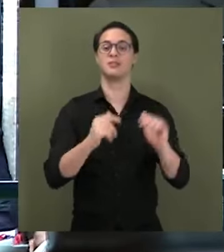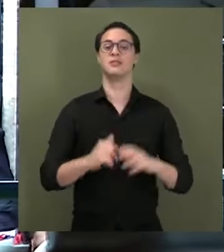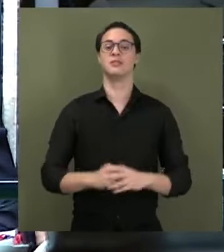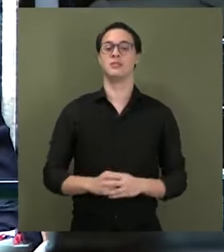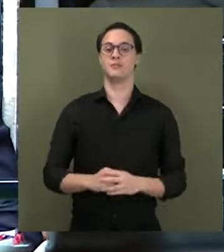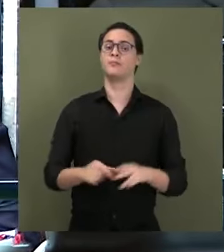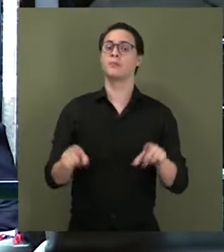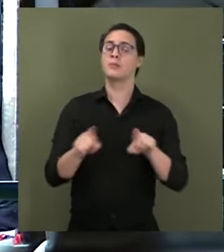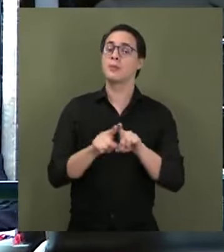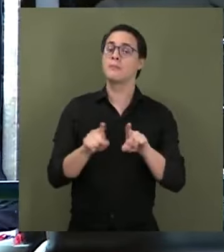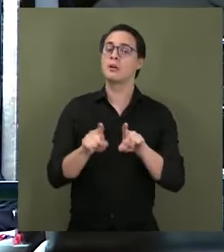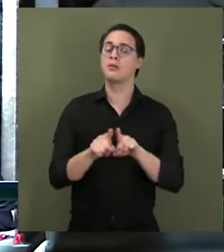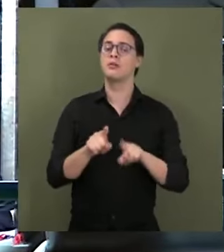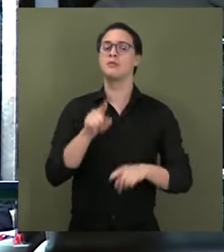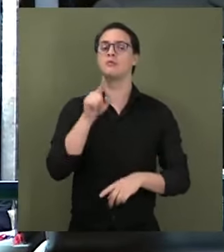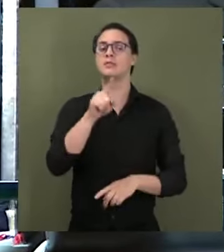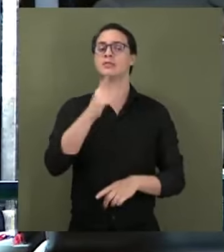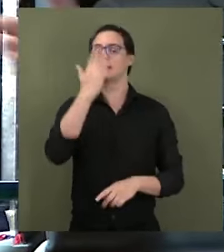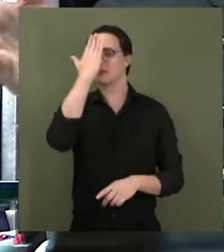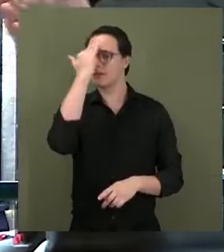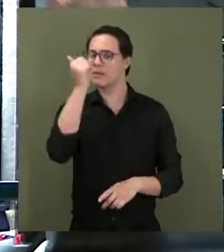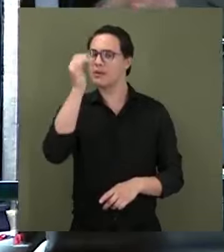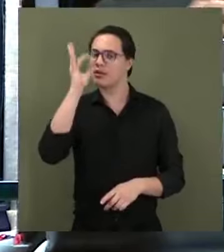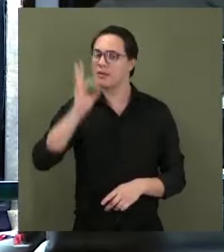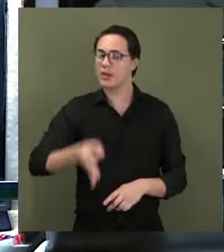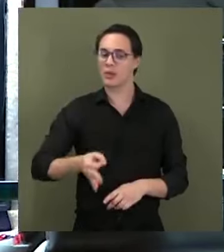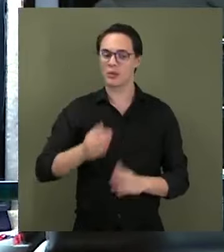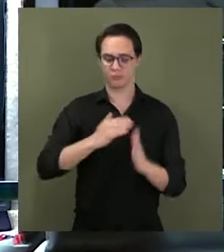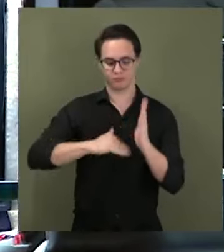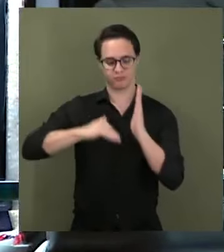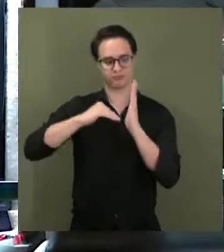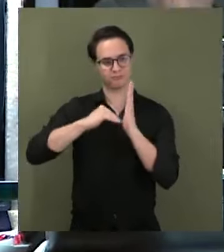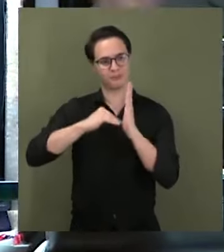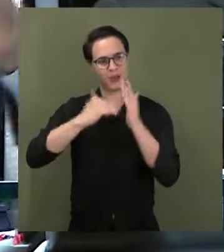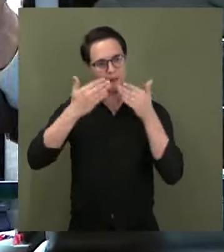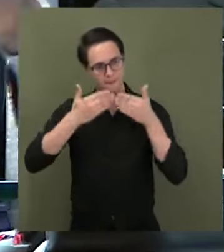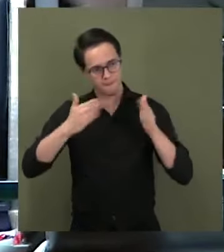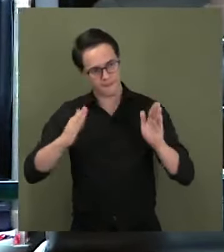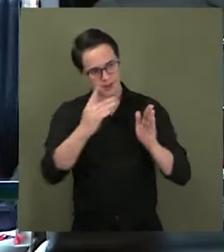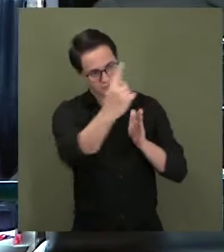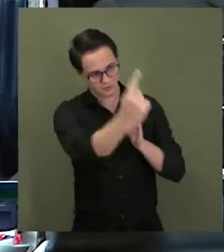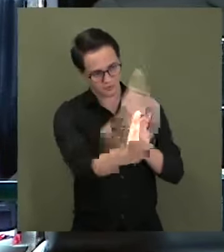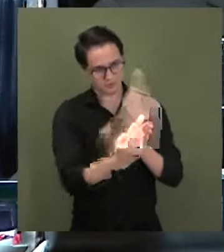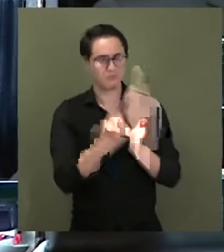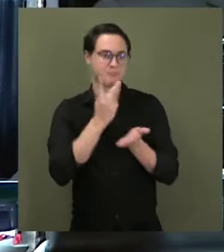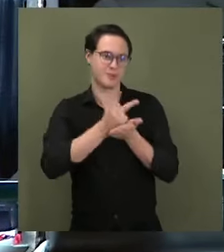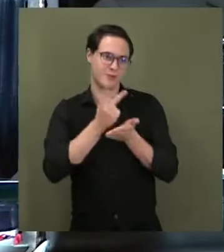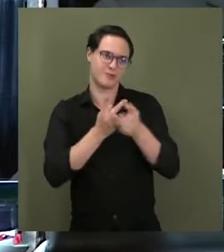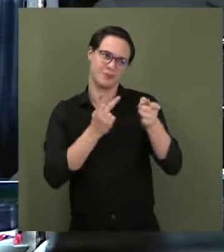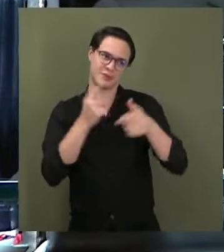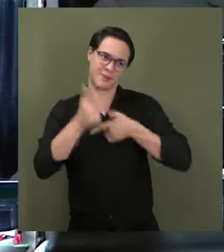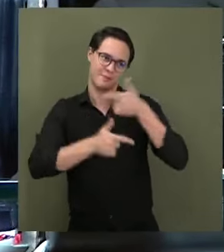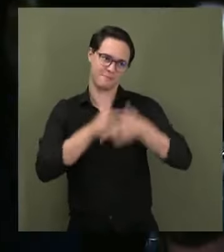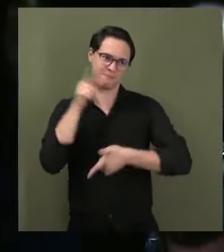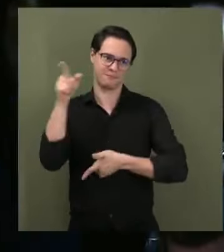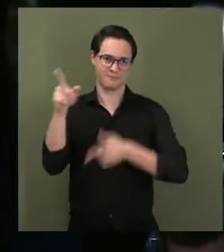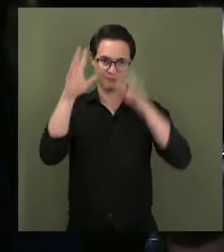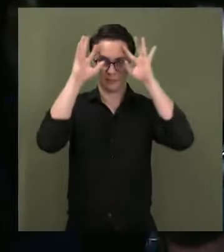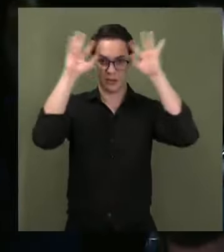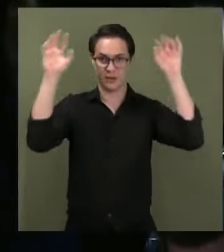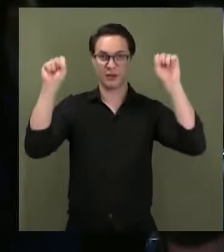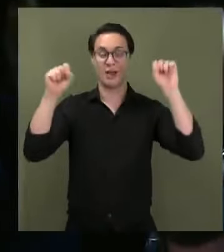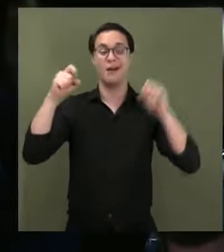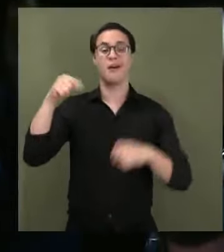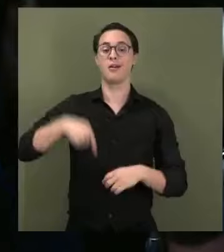a compreensão de que esta casa também pertence à Vossa Excelência, mesmo estando no Supremo Tribunal Federal. Será